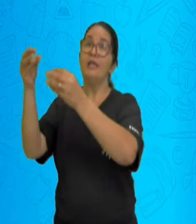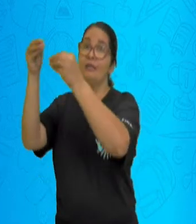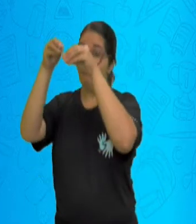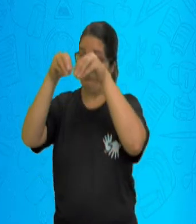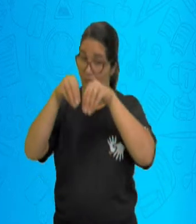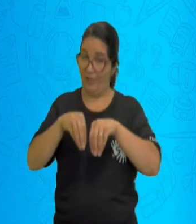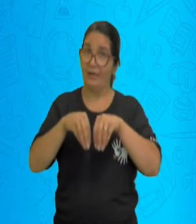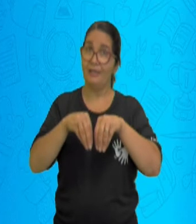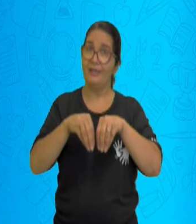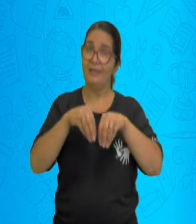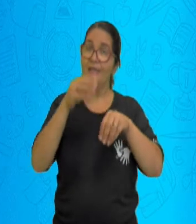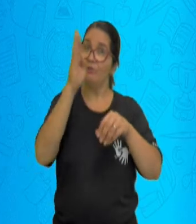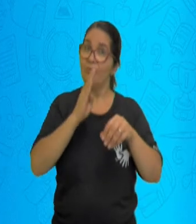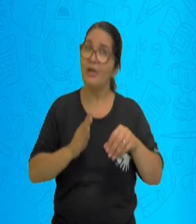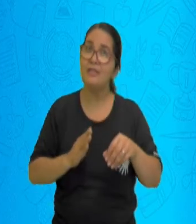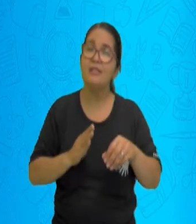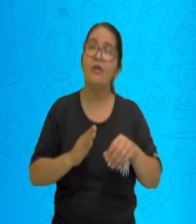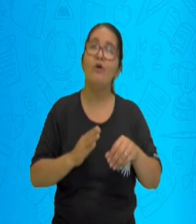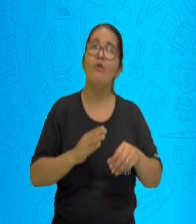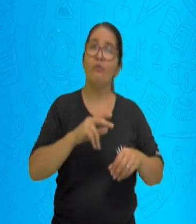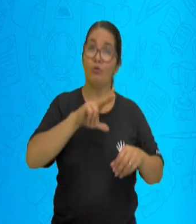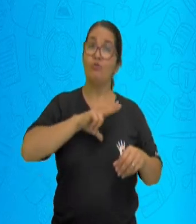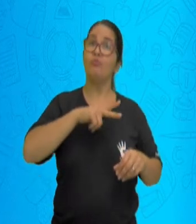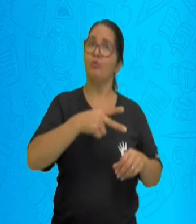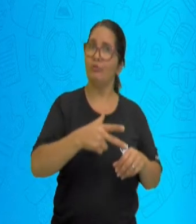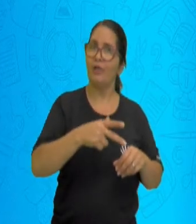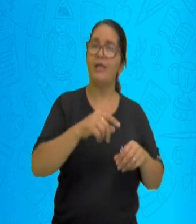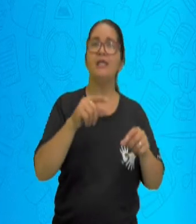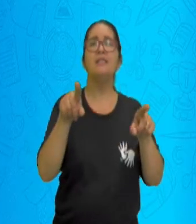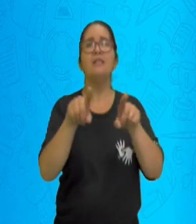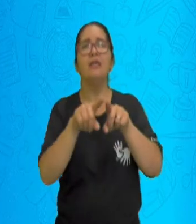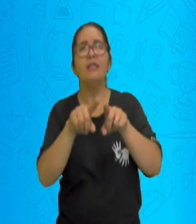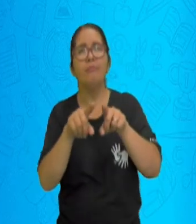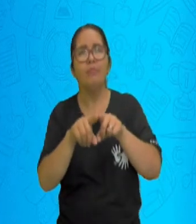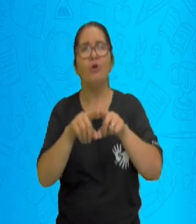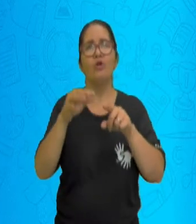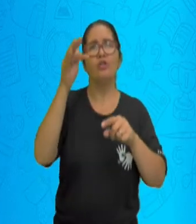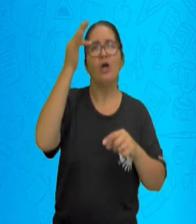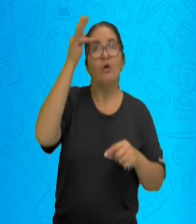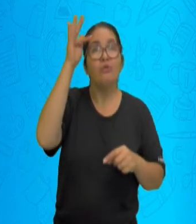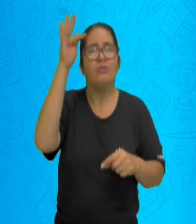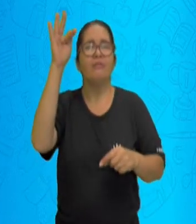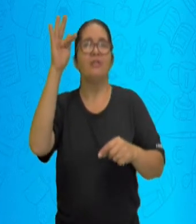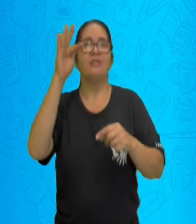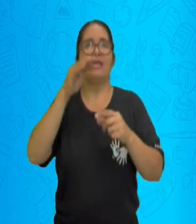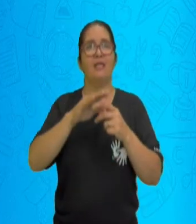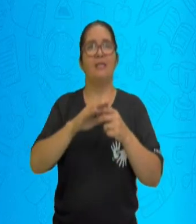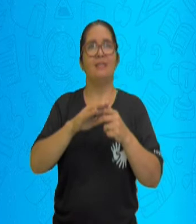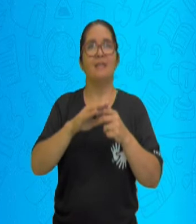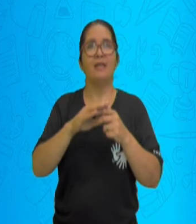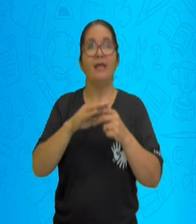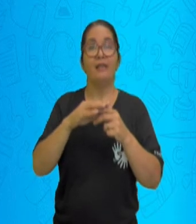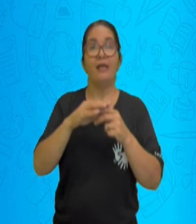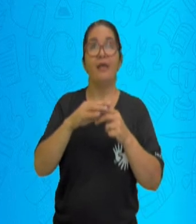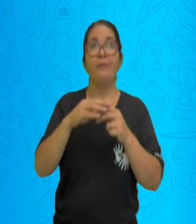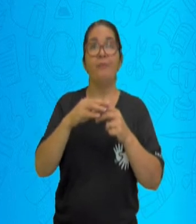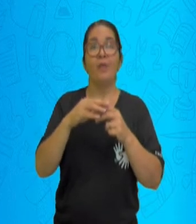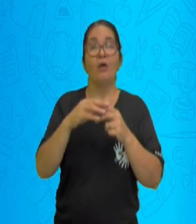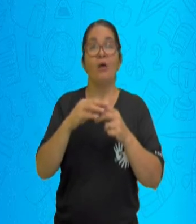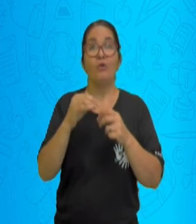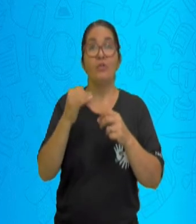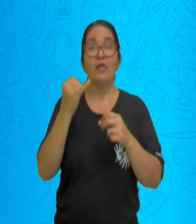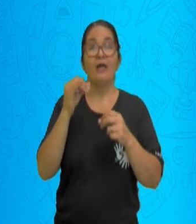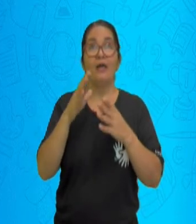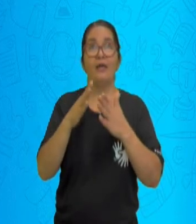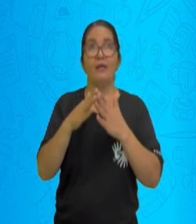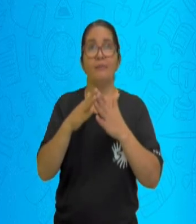primeiros grupos que chegaram aqui no Brasil para fazer morada e trabalhar. Depois, nós temos também como notícia, até porque hoje